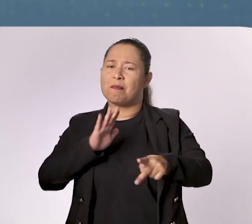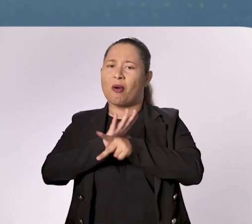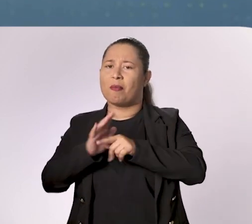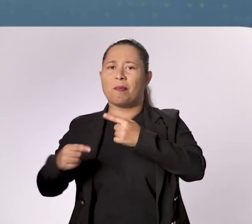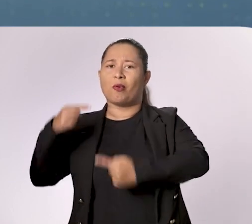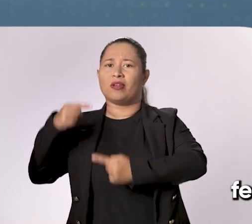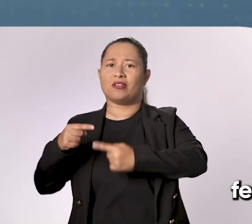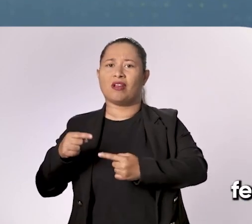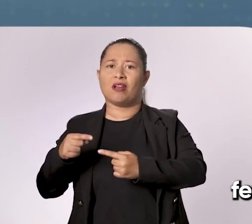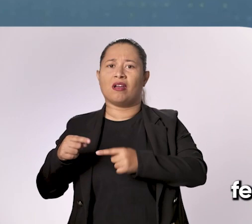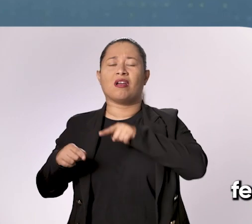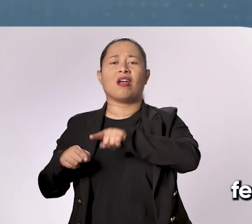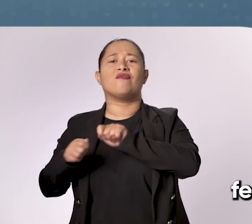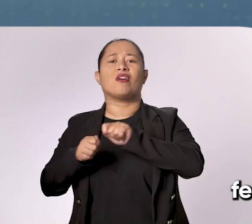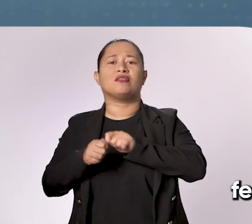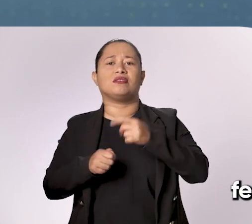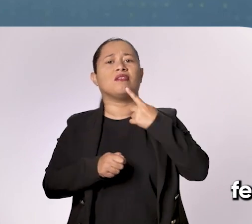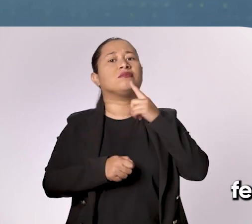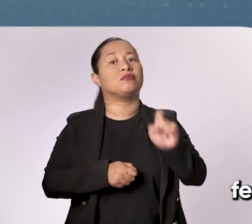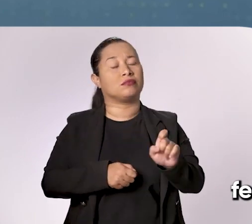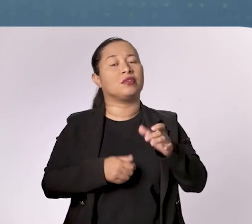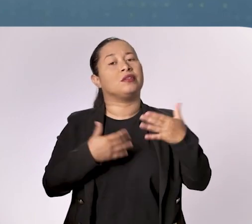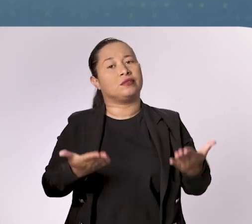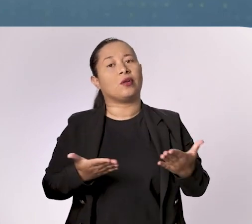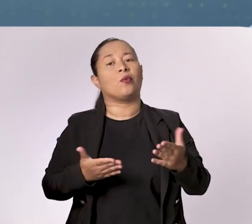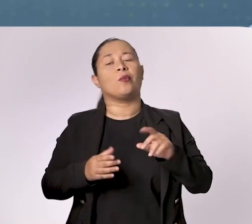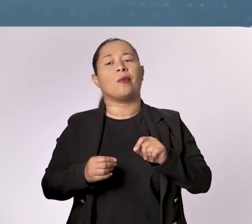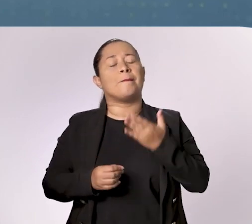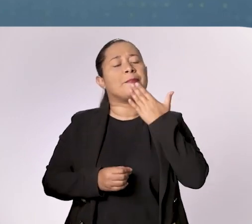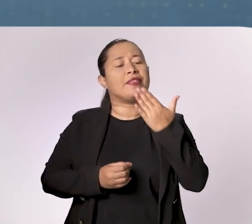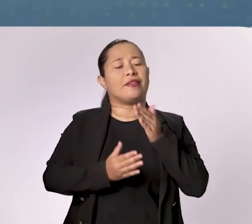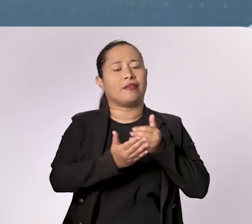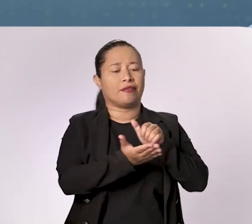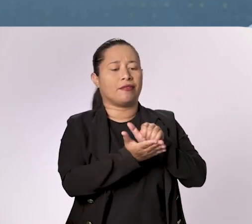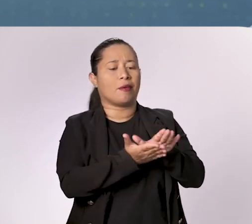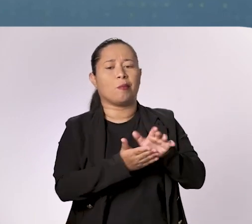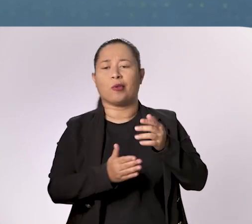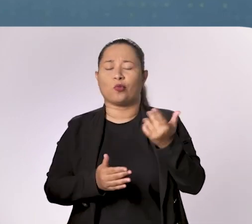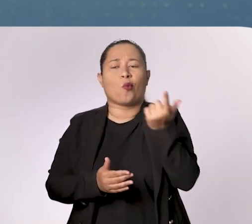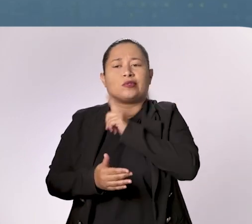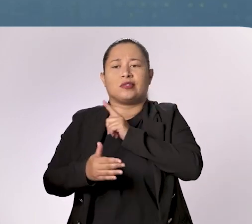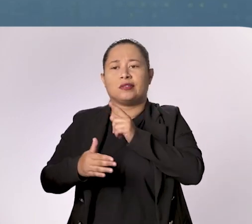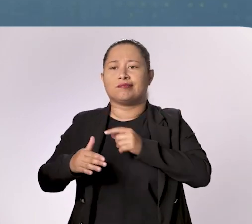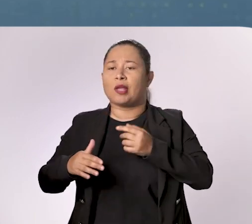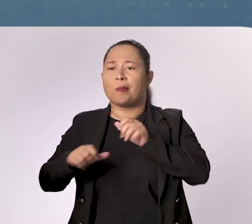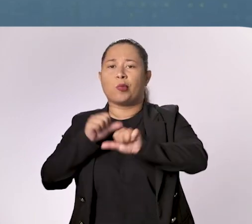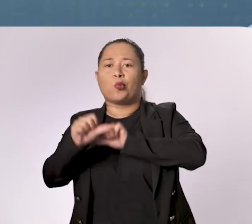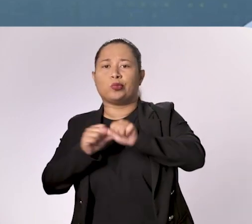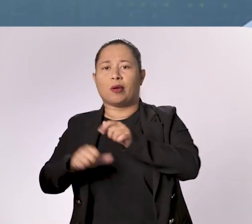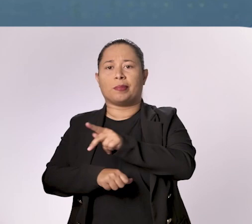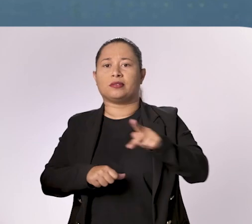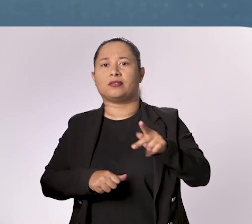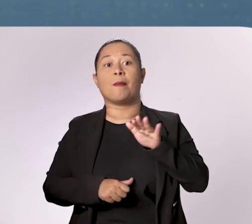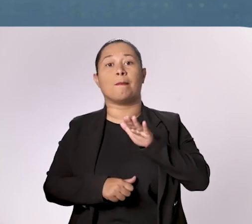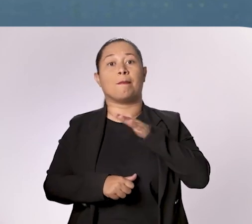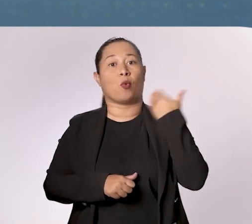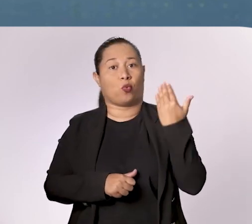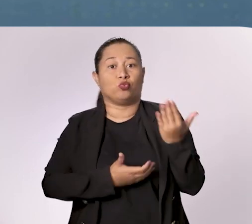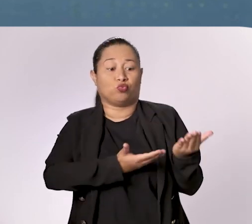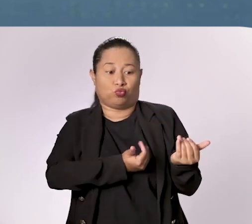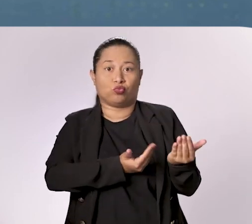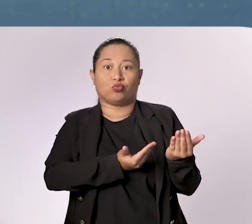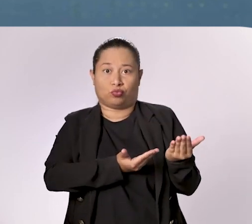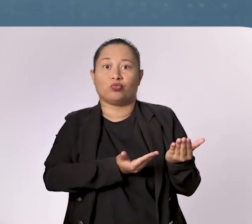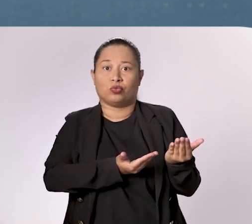política feita pelo governador Eduardo Campos. O fato é que pedi demissão porque não consegui mudar o presidente da FUNASE. Na morte